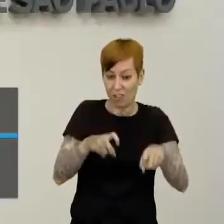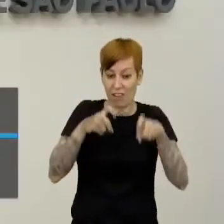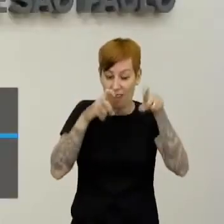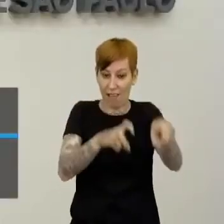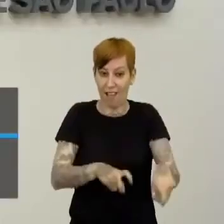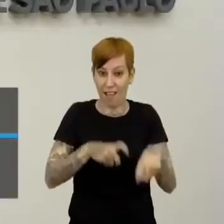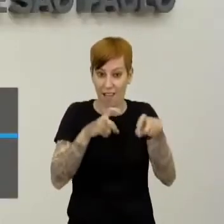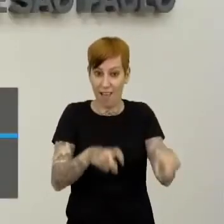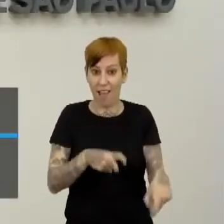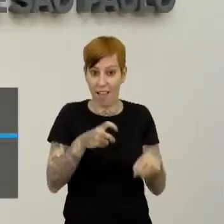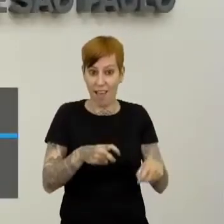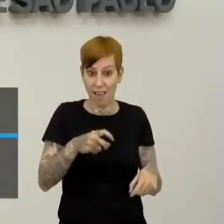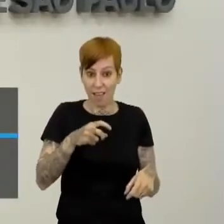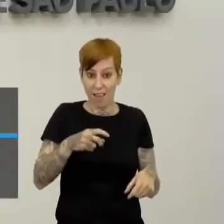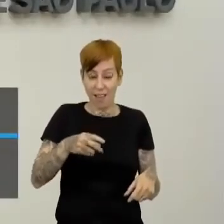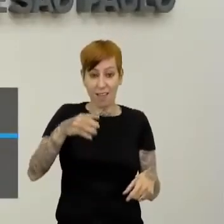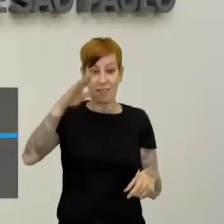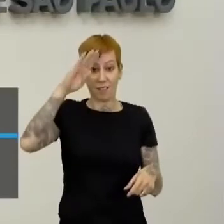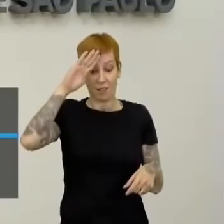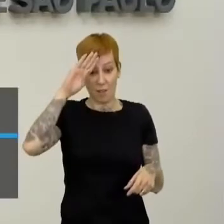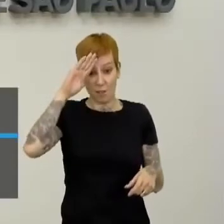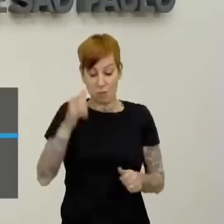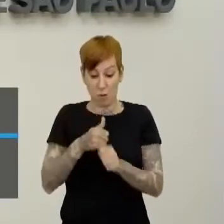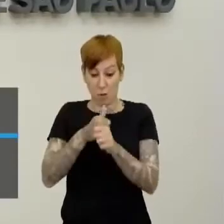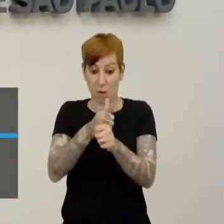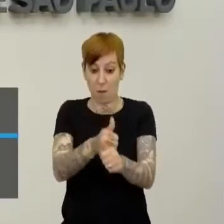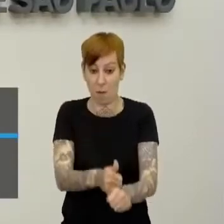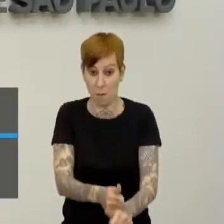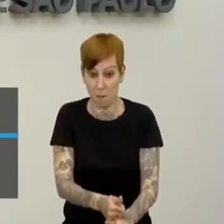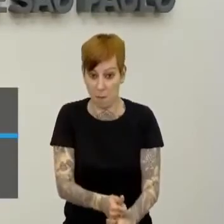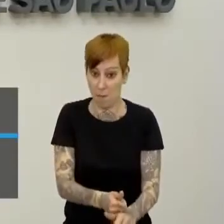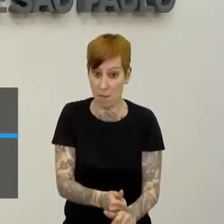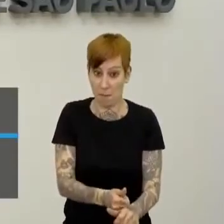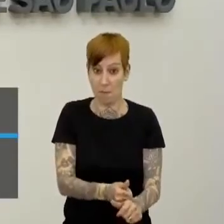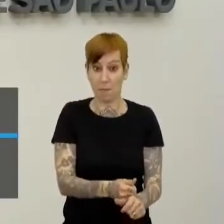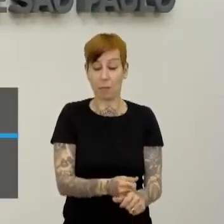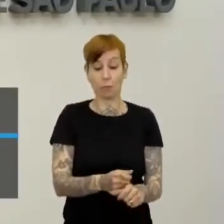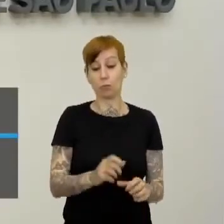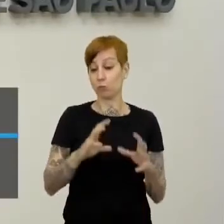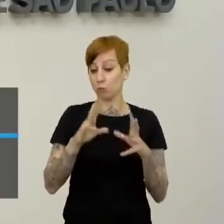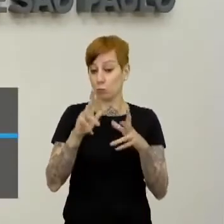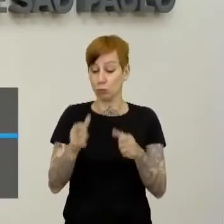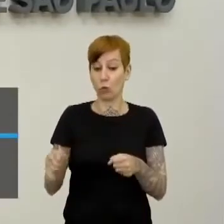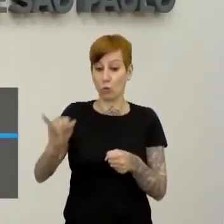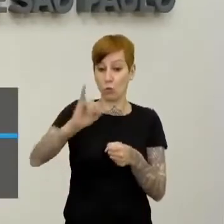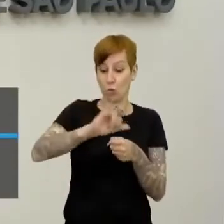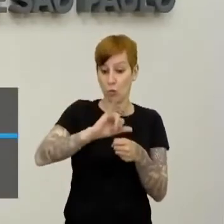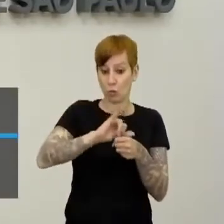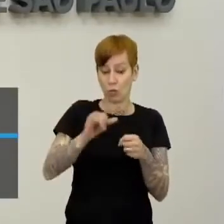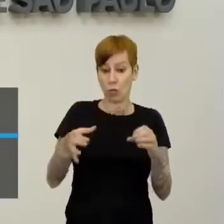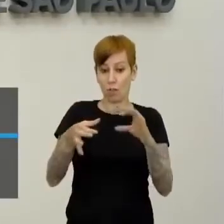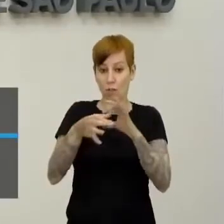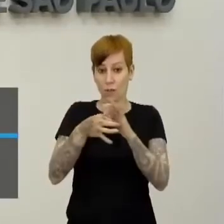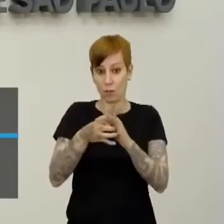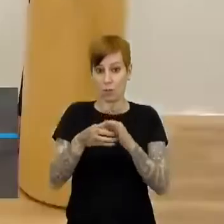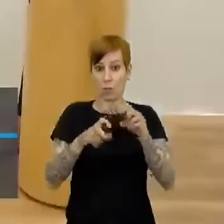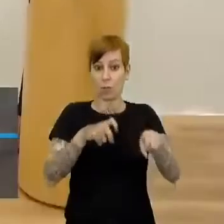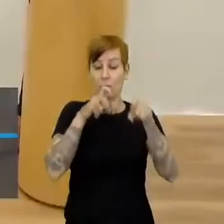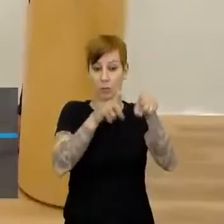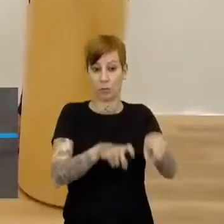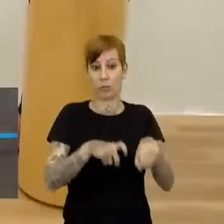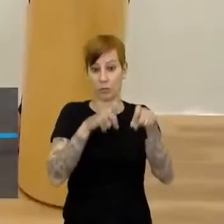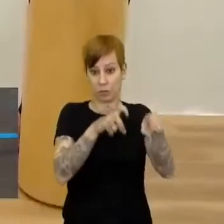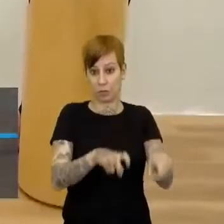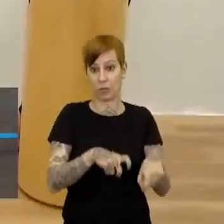logo os militares, eles perseguem, eles assassinam todos os líderes ali das ligas camponesas. a gente tem aí meio que o fim